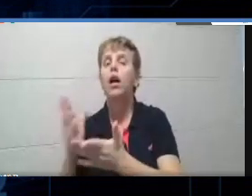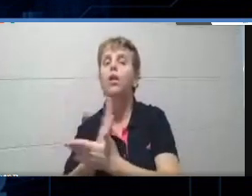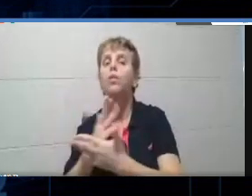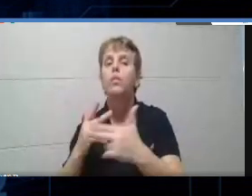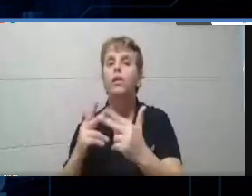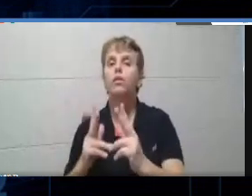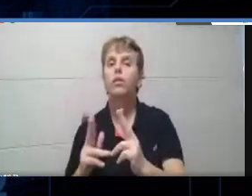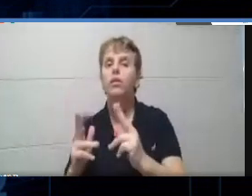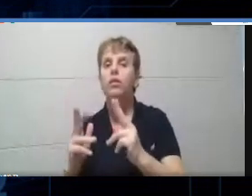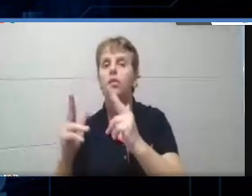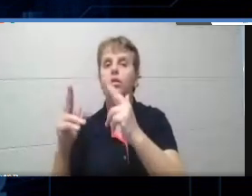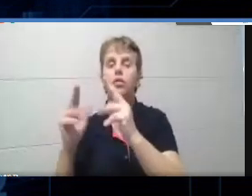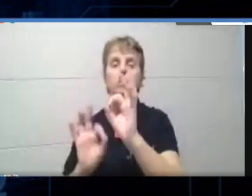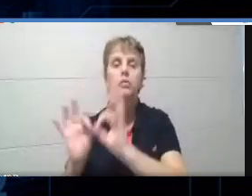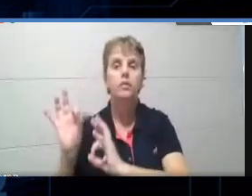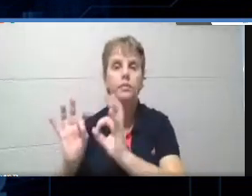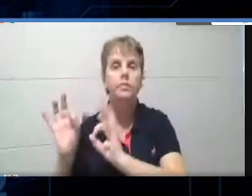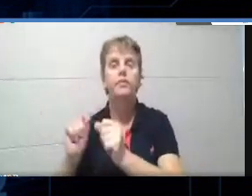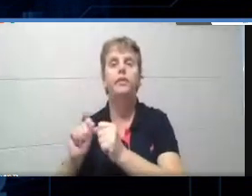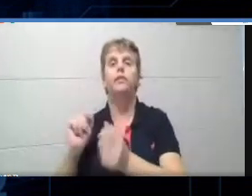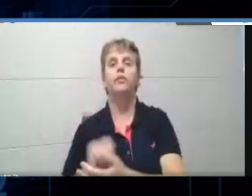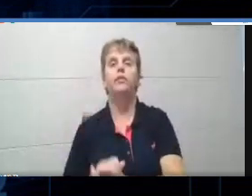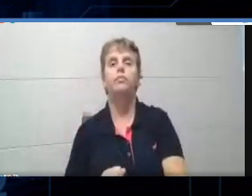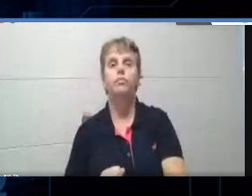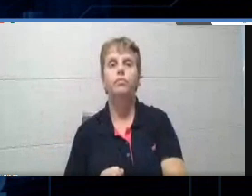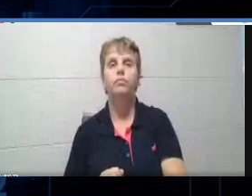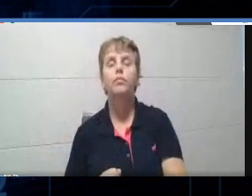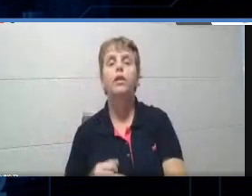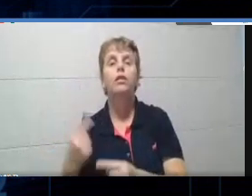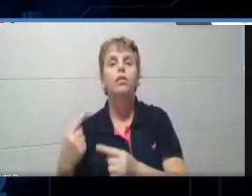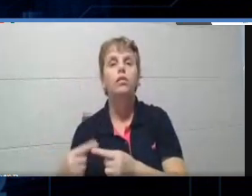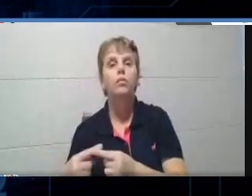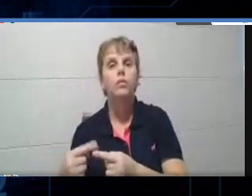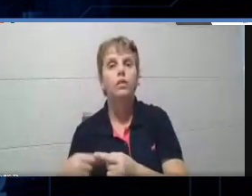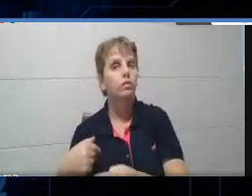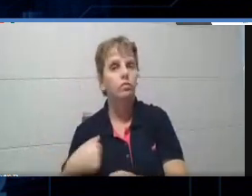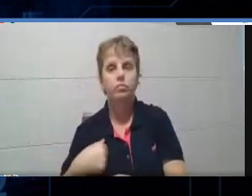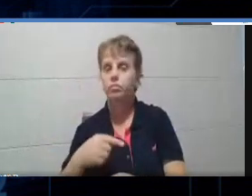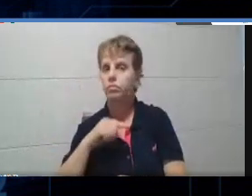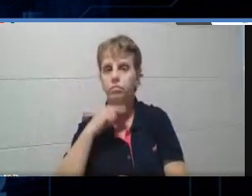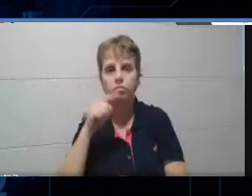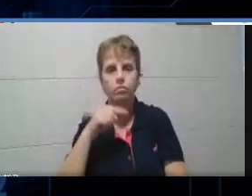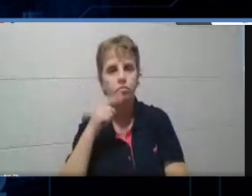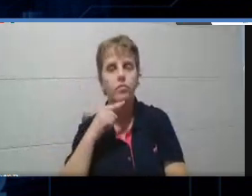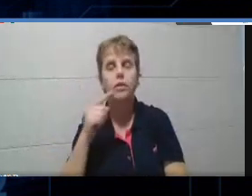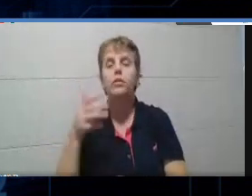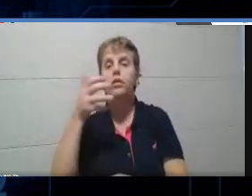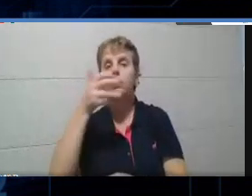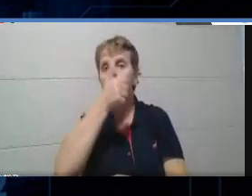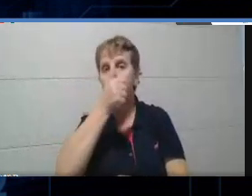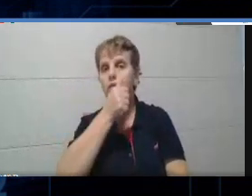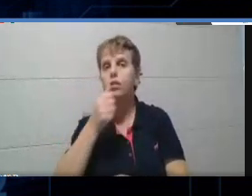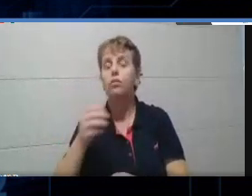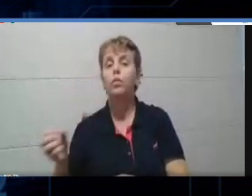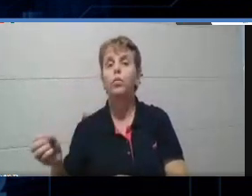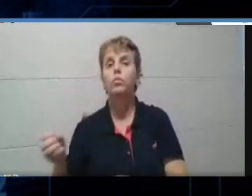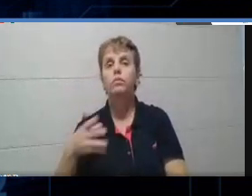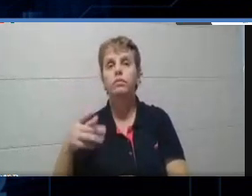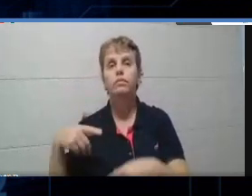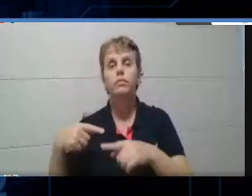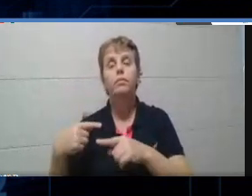eu tenho que fazer. Por quê? Porque eu não consigo salvar um quiz novo sem eu ter cumprido,